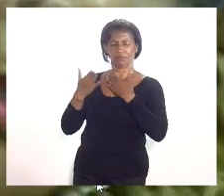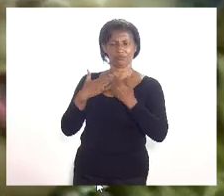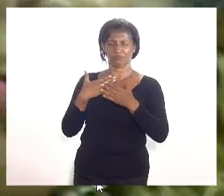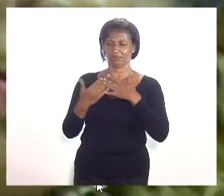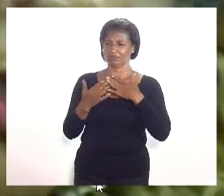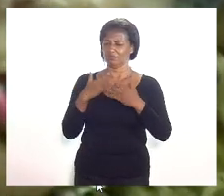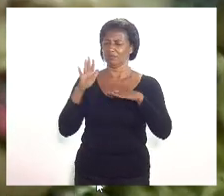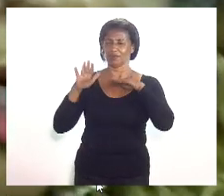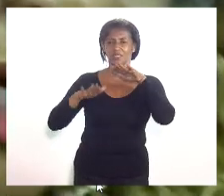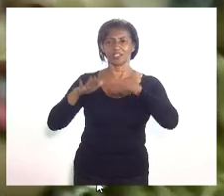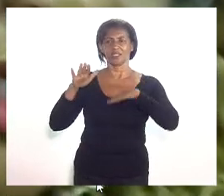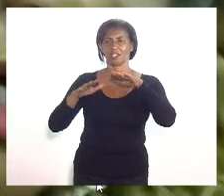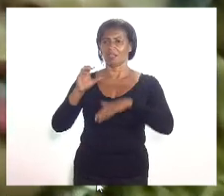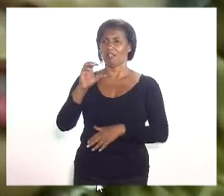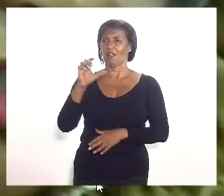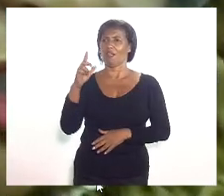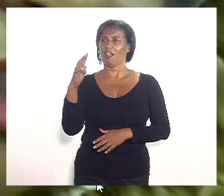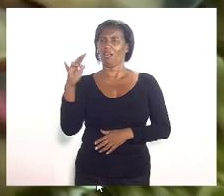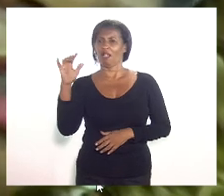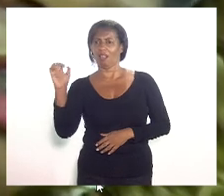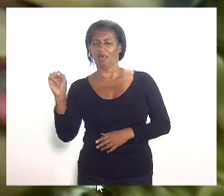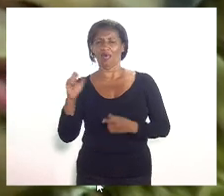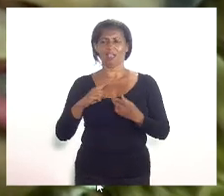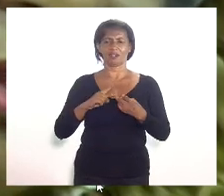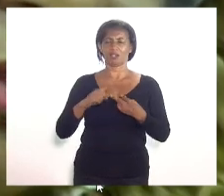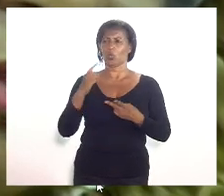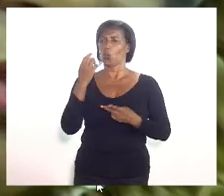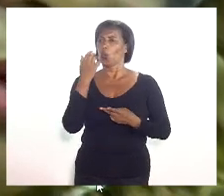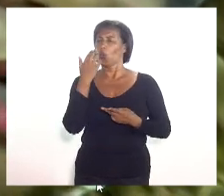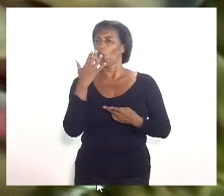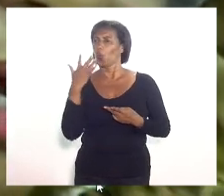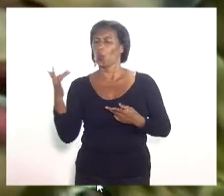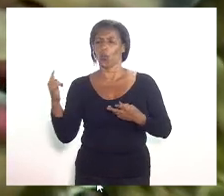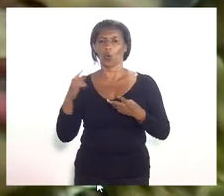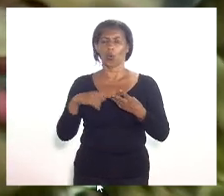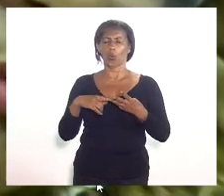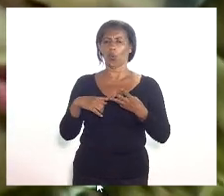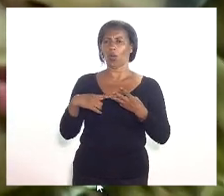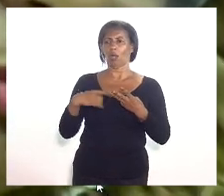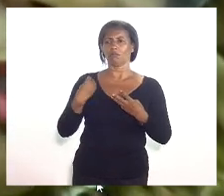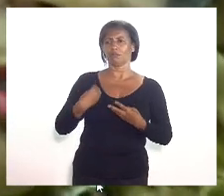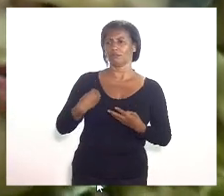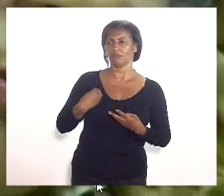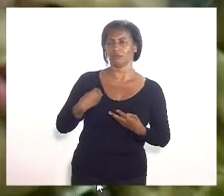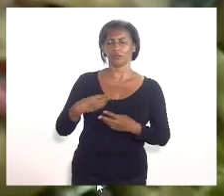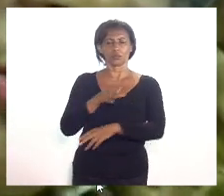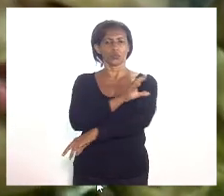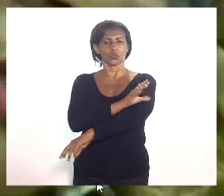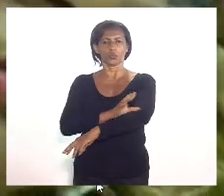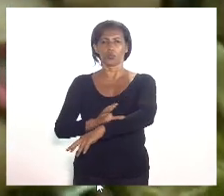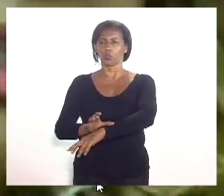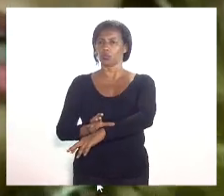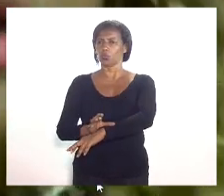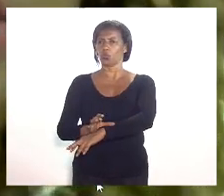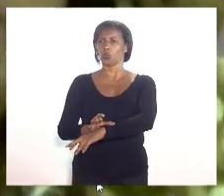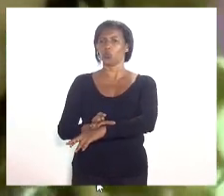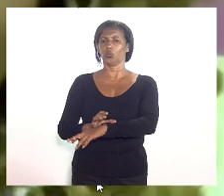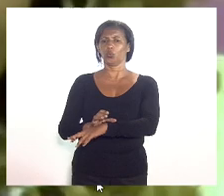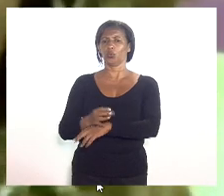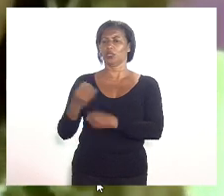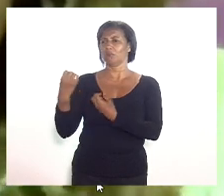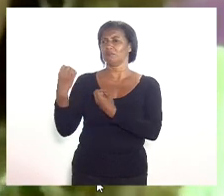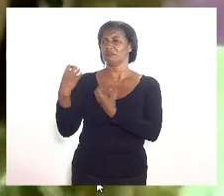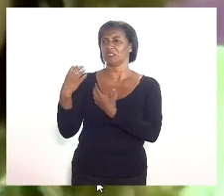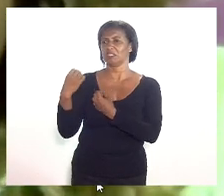independentemente de classe, raça, etnia, orientação sexual, renda, cultura, nível educacional, idade